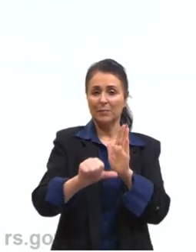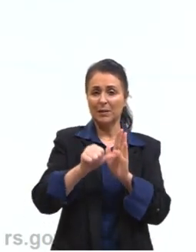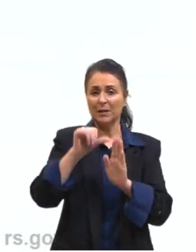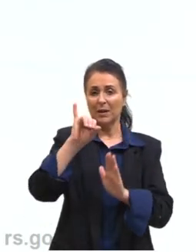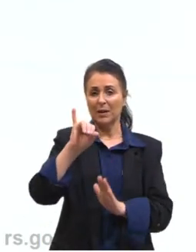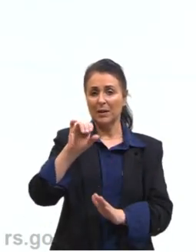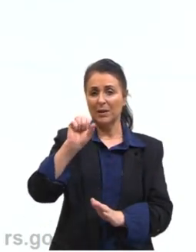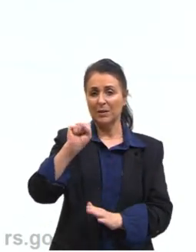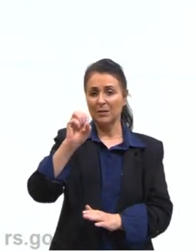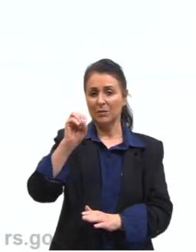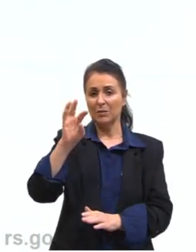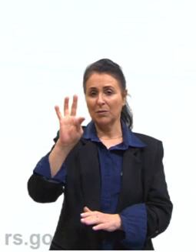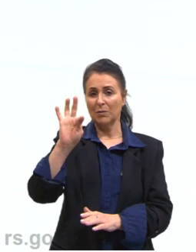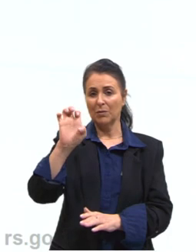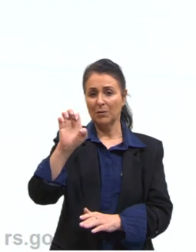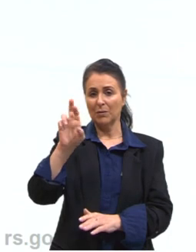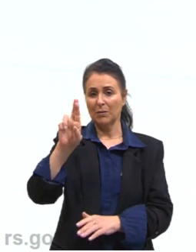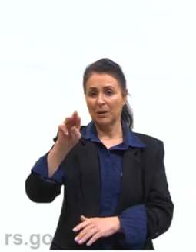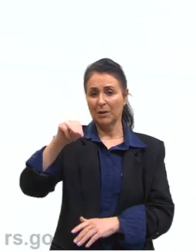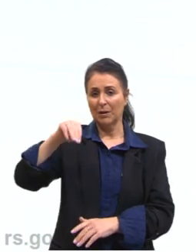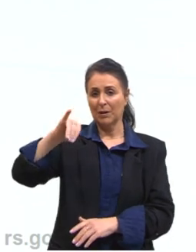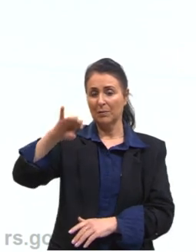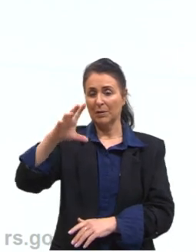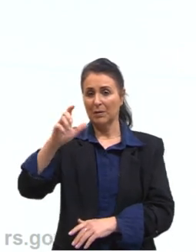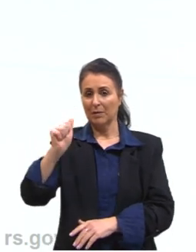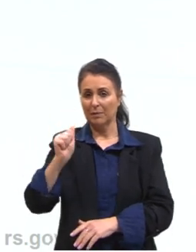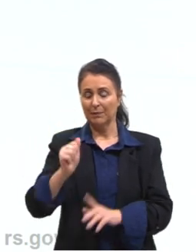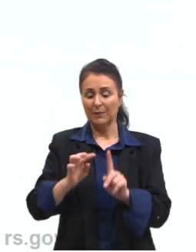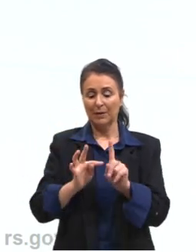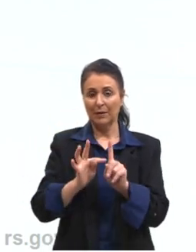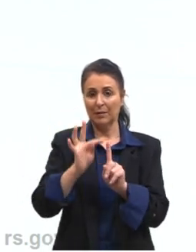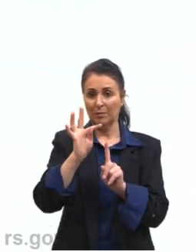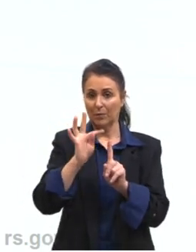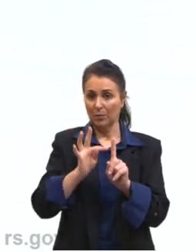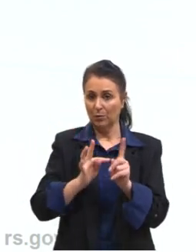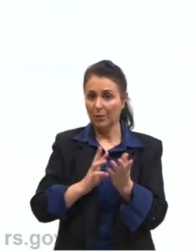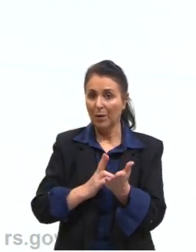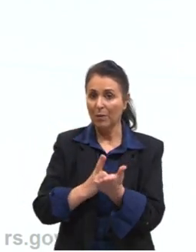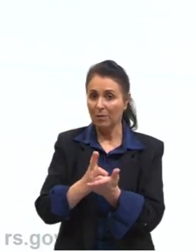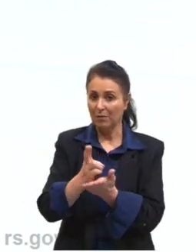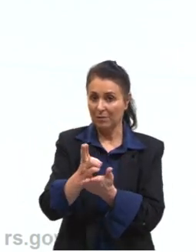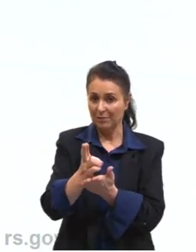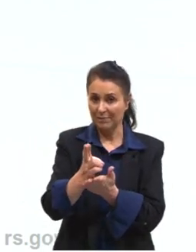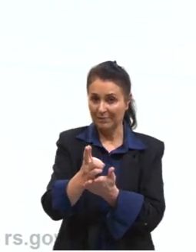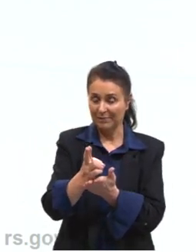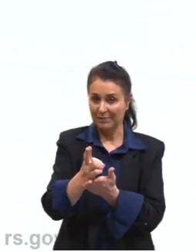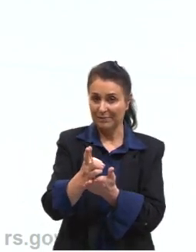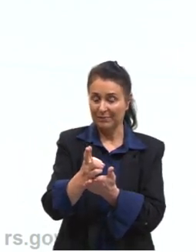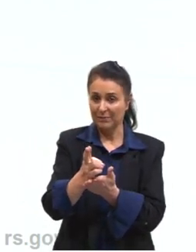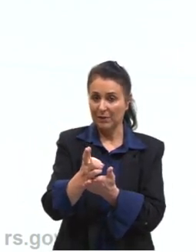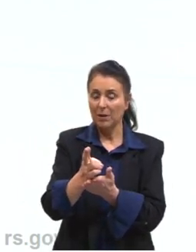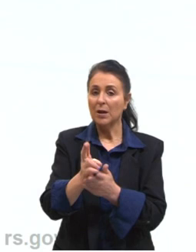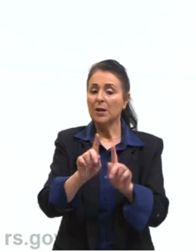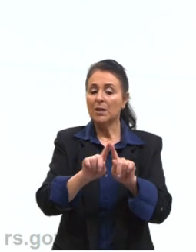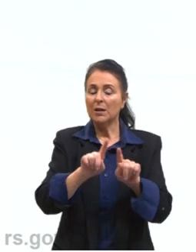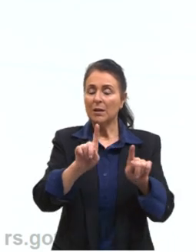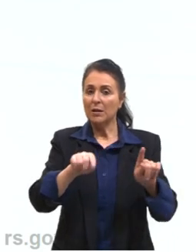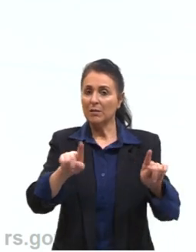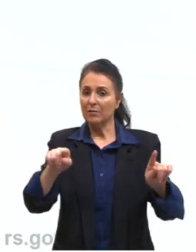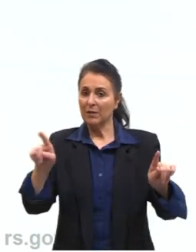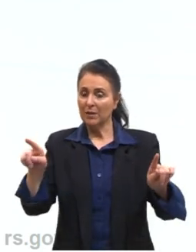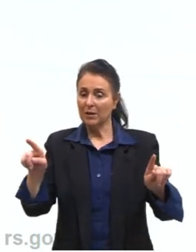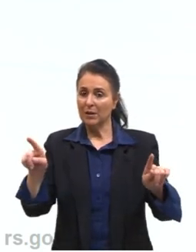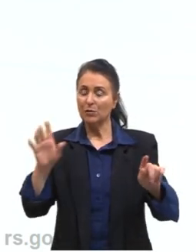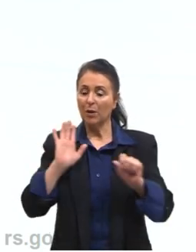transformação isotérmica. A temperatura permanece constante e variam somente a